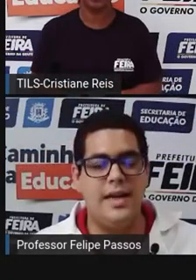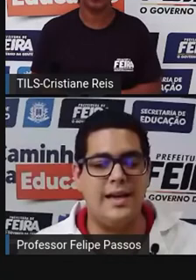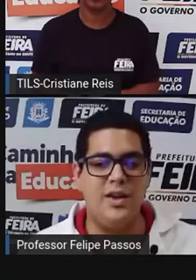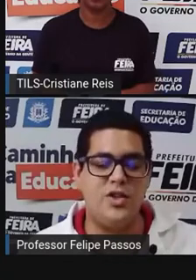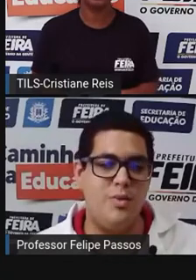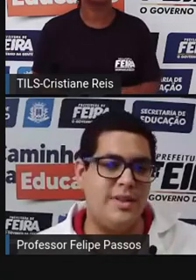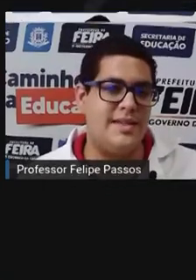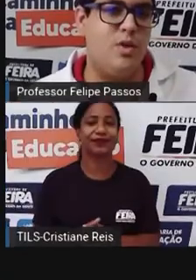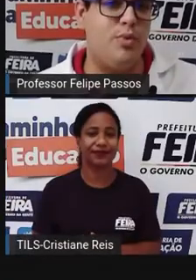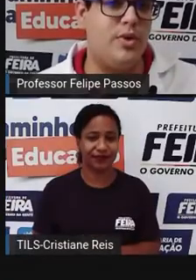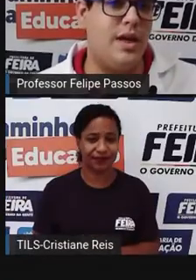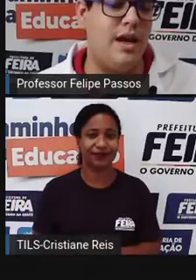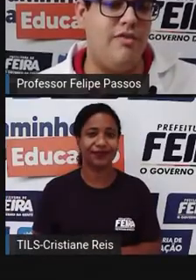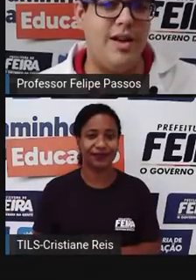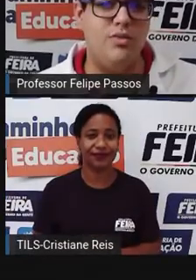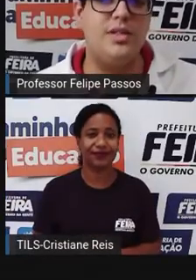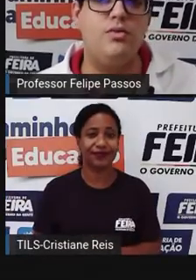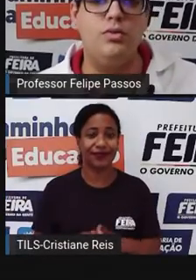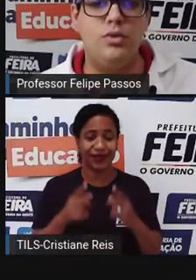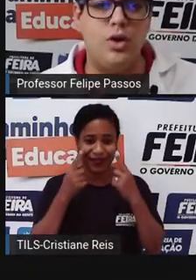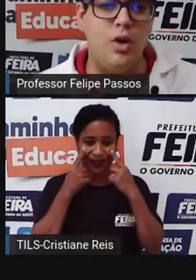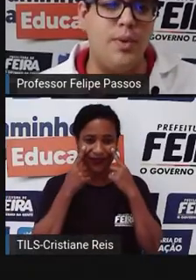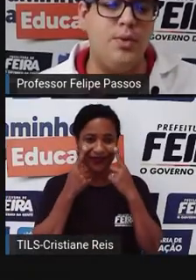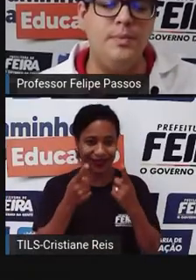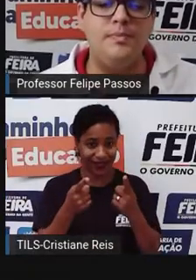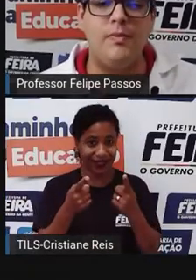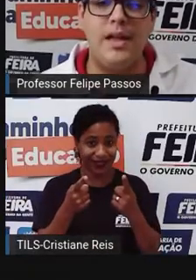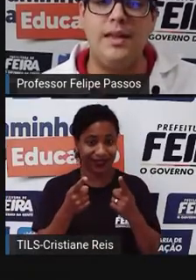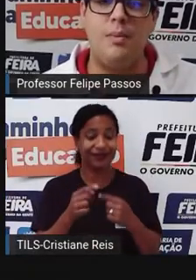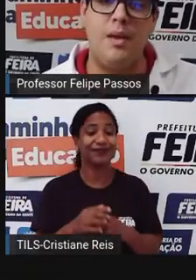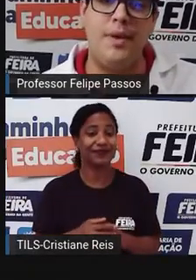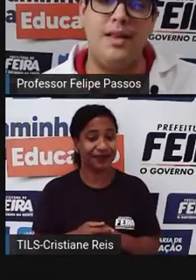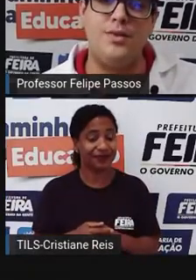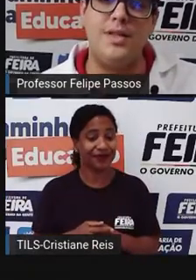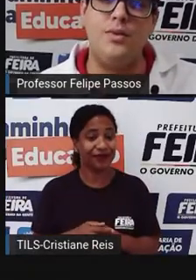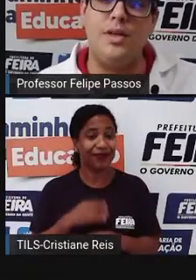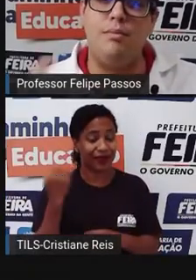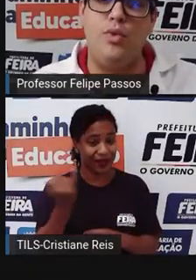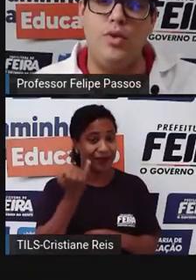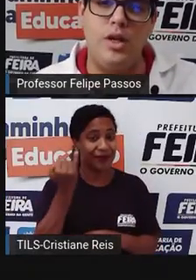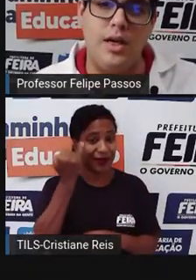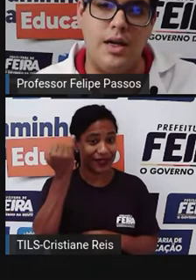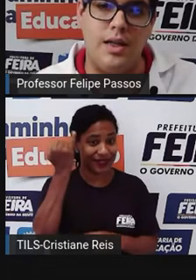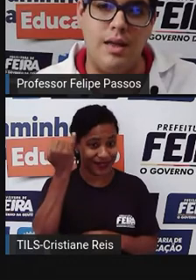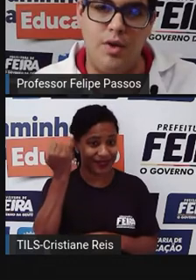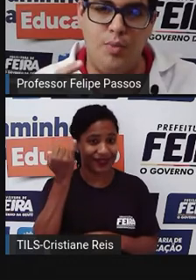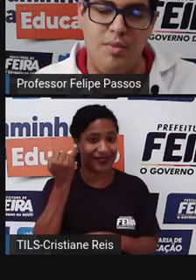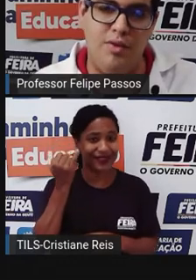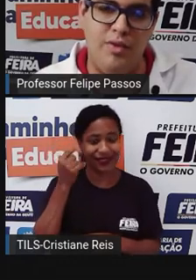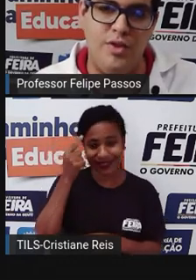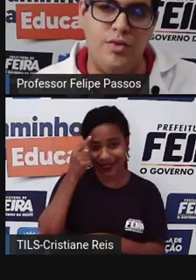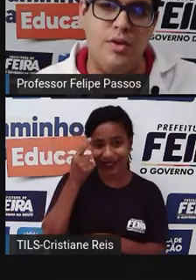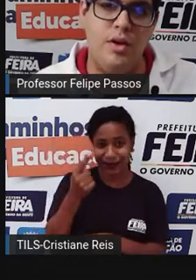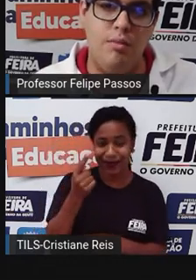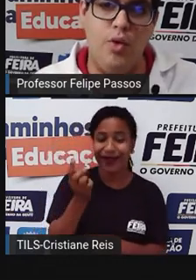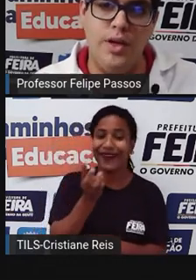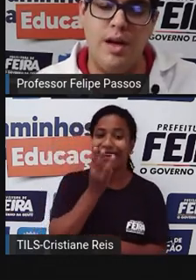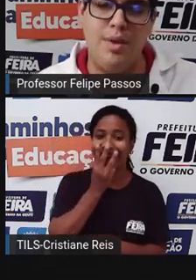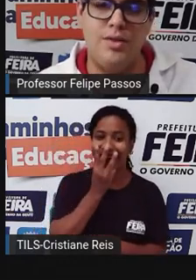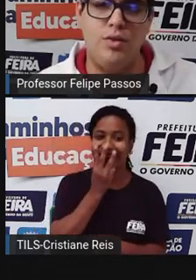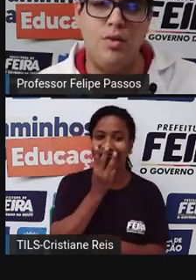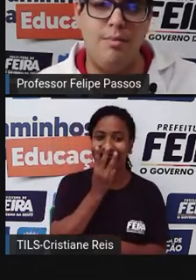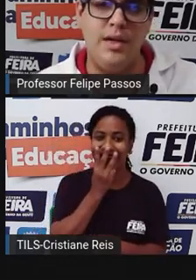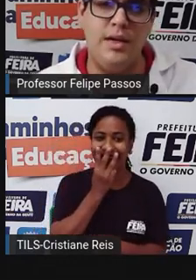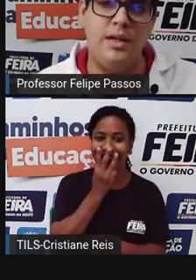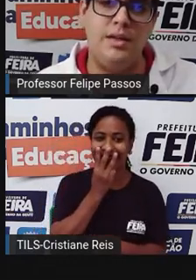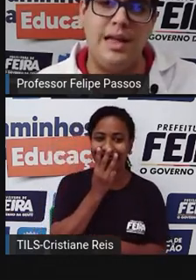E aqui eu chamo atenção para o que ela fala no segundo tópico, e também pela situação que Mônica, lembra do primeiro vídeo? Mônica